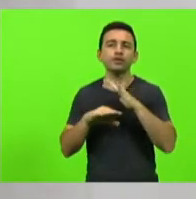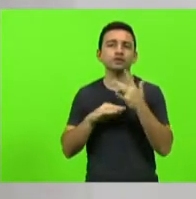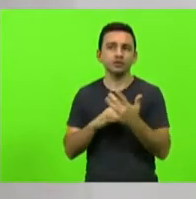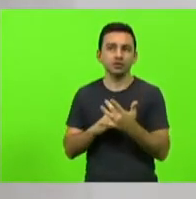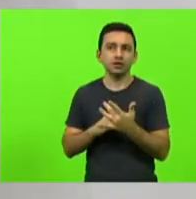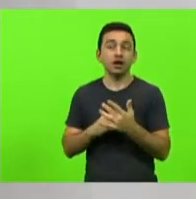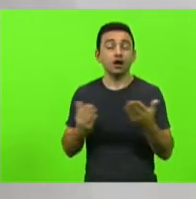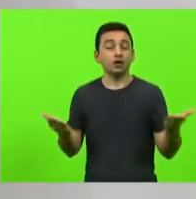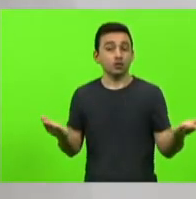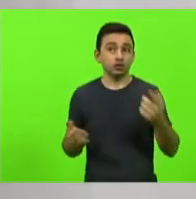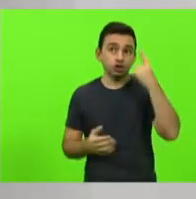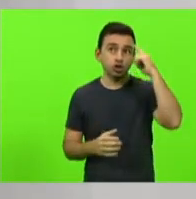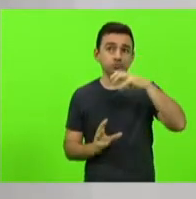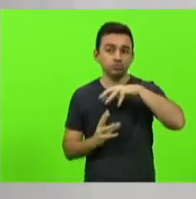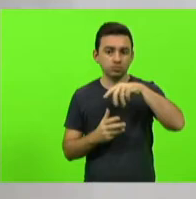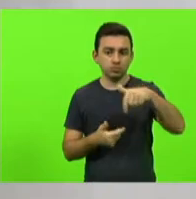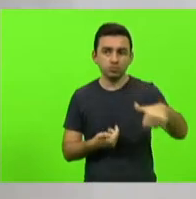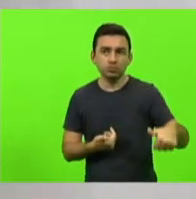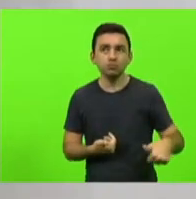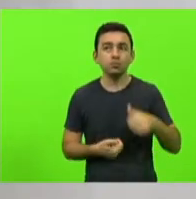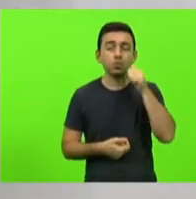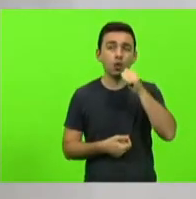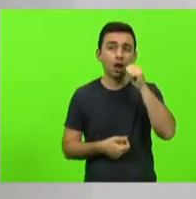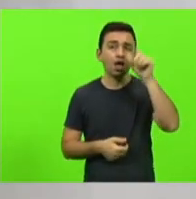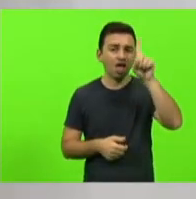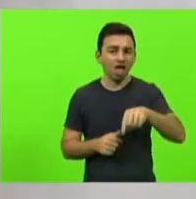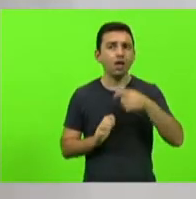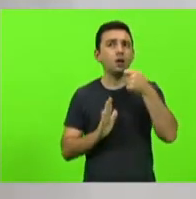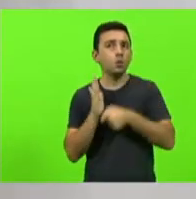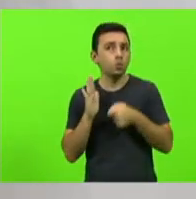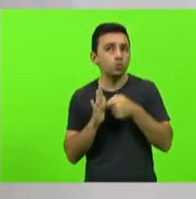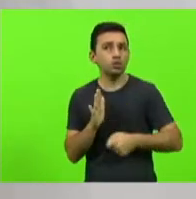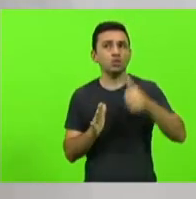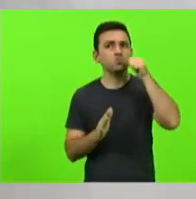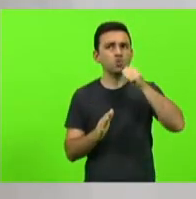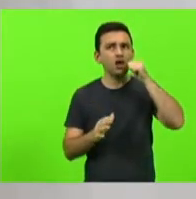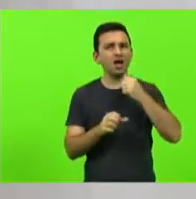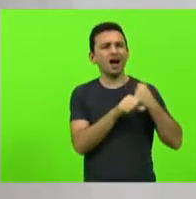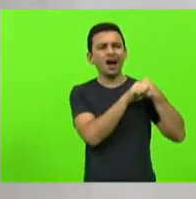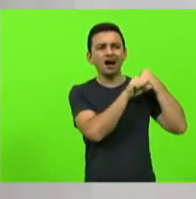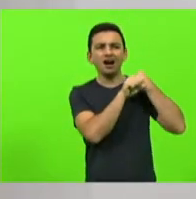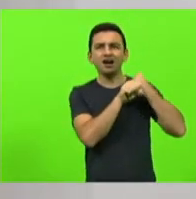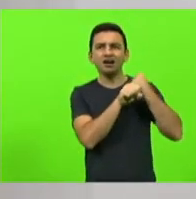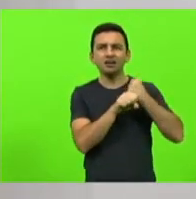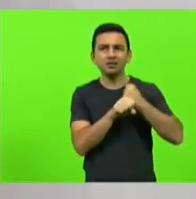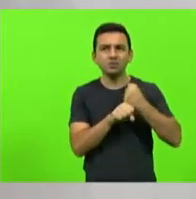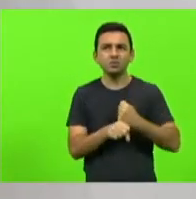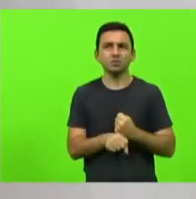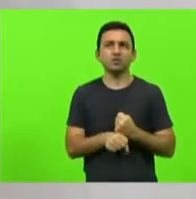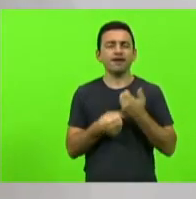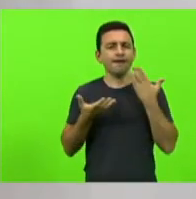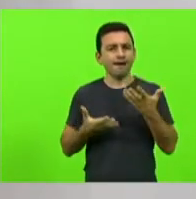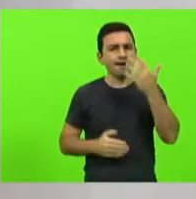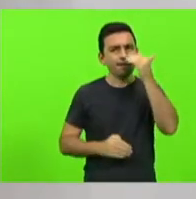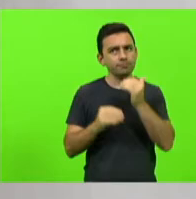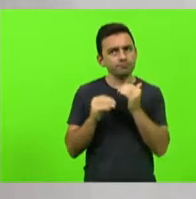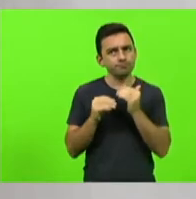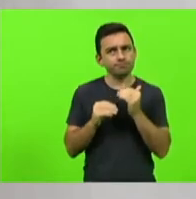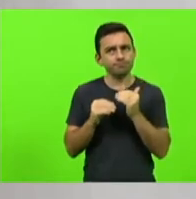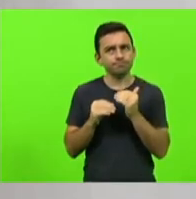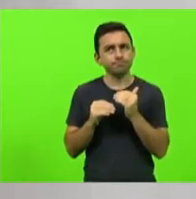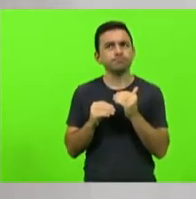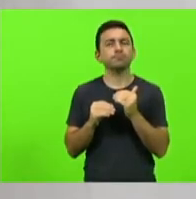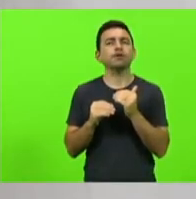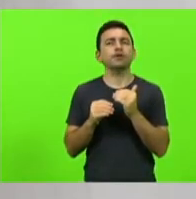da Mulher representa a luta das mulheres que buscam ao longo de décadas a equiparação das suas condições